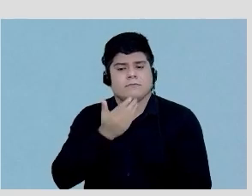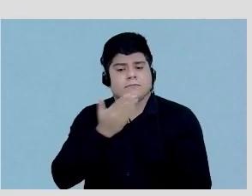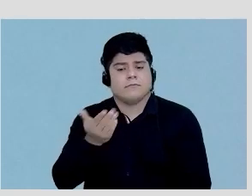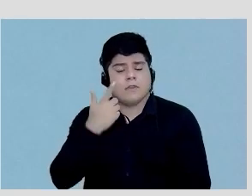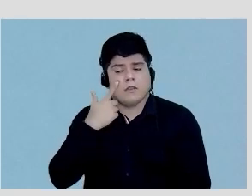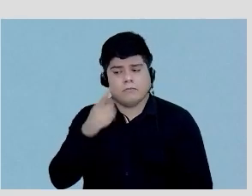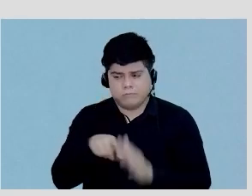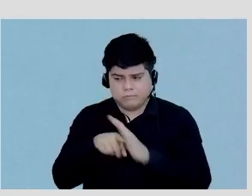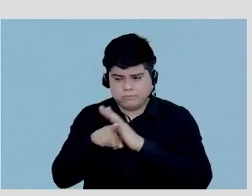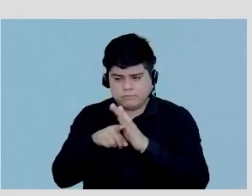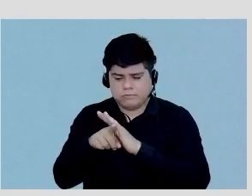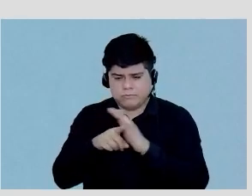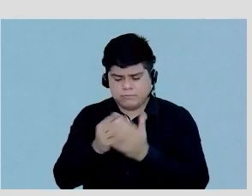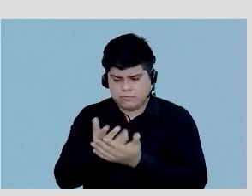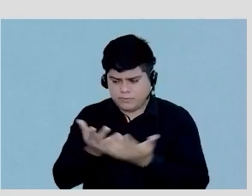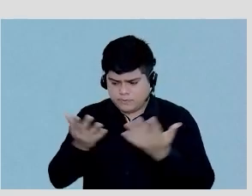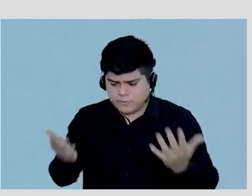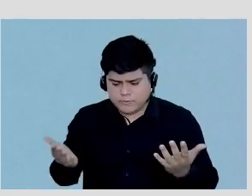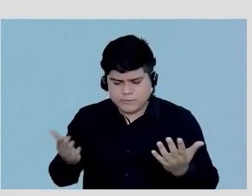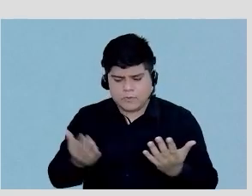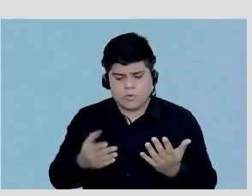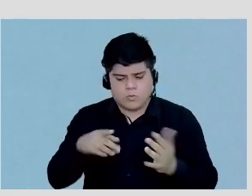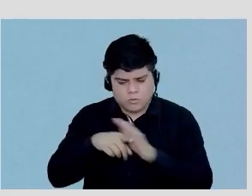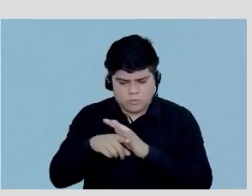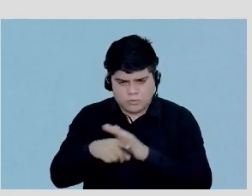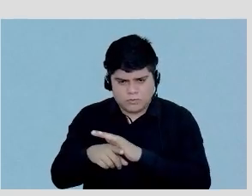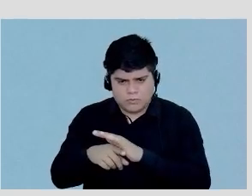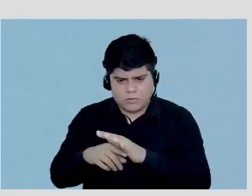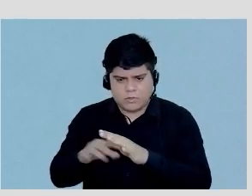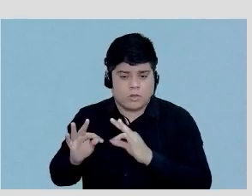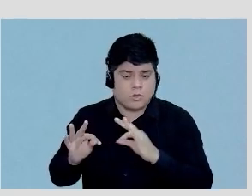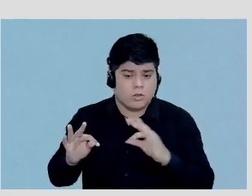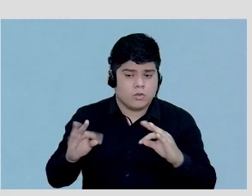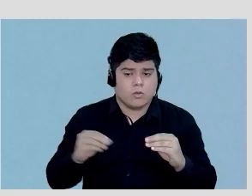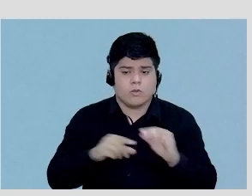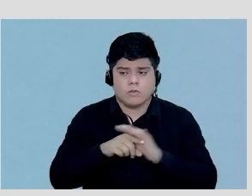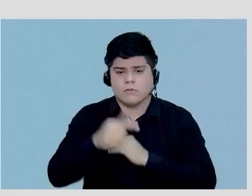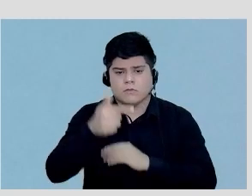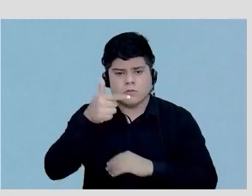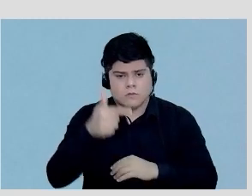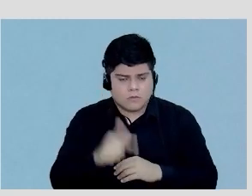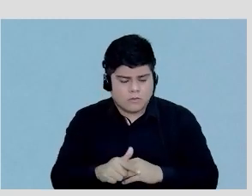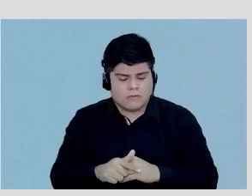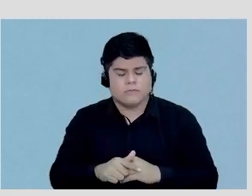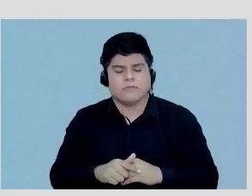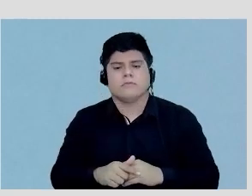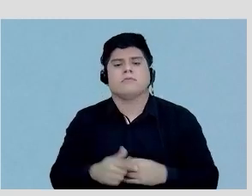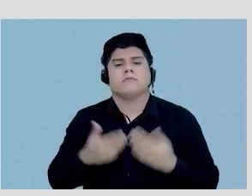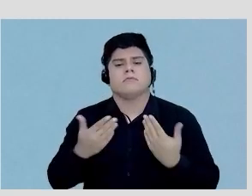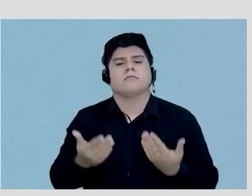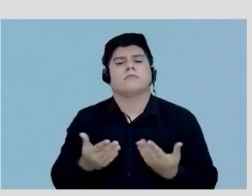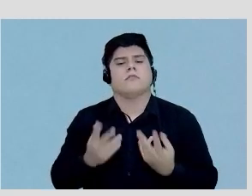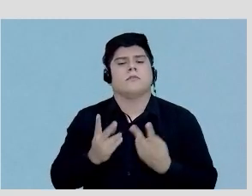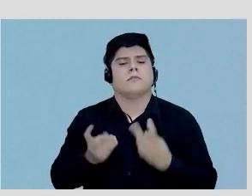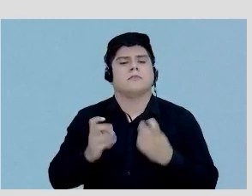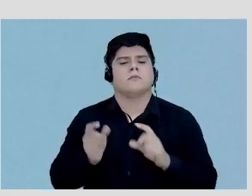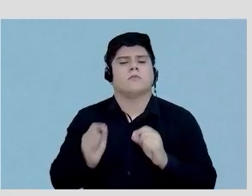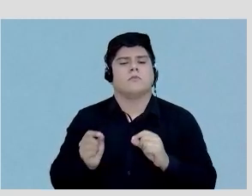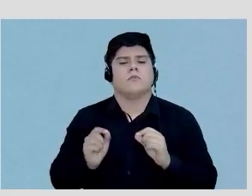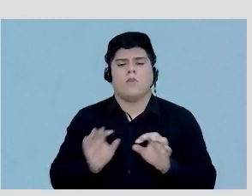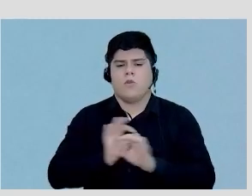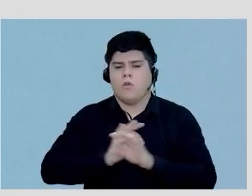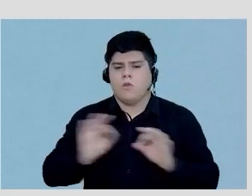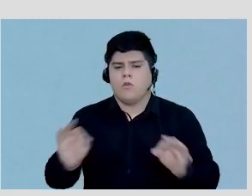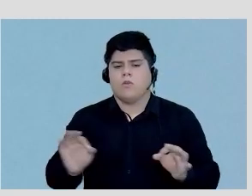e analisamos uma vez, depois processamos todo o exame de novo, e o que foi observado foi uma excelente